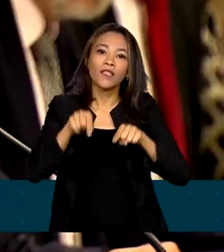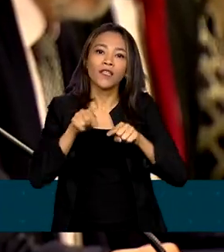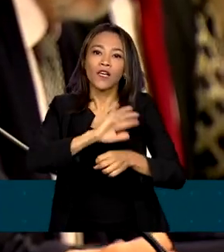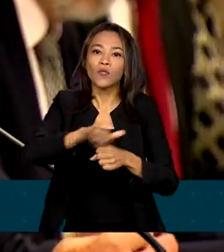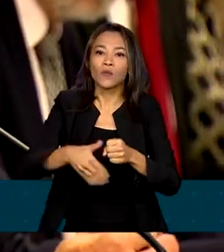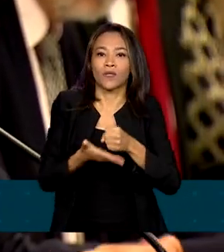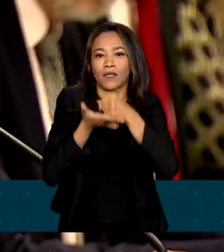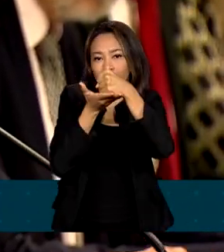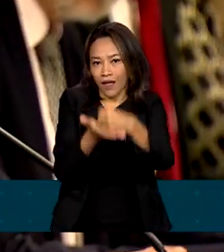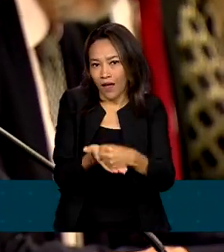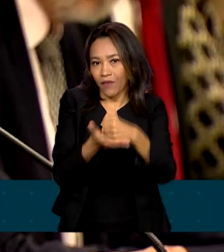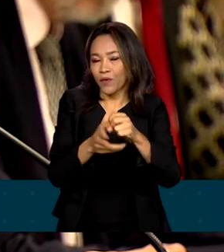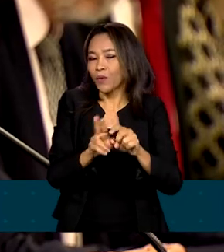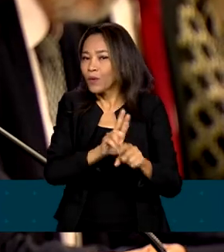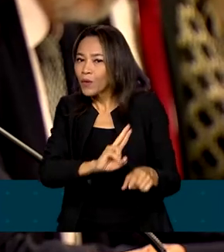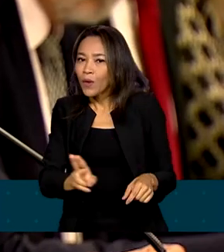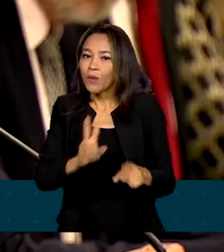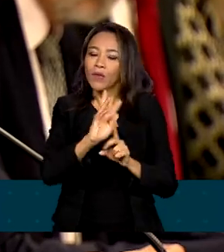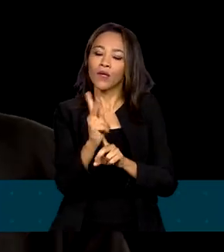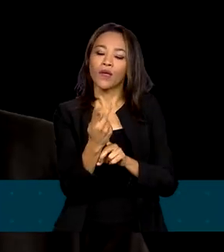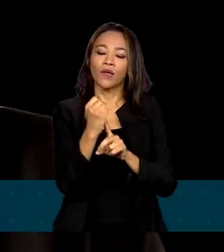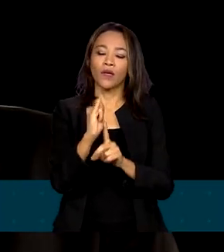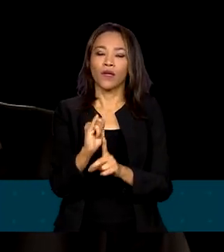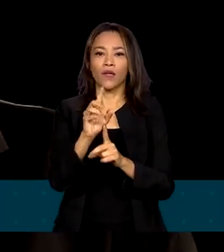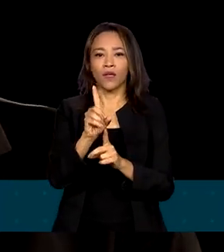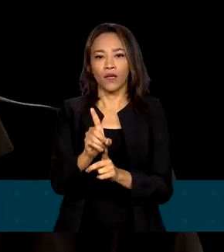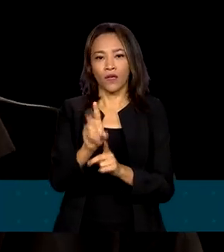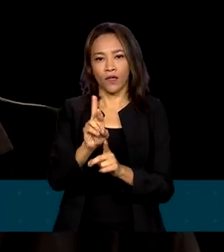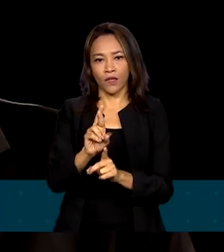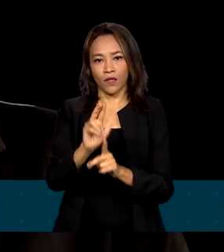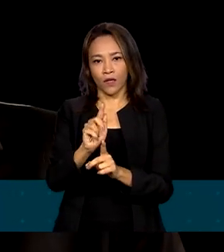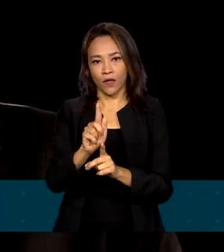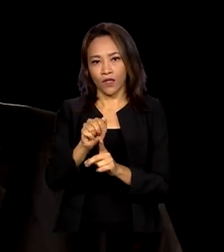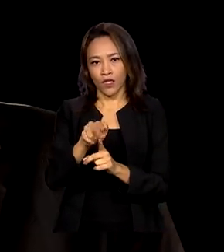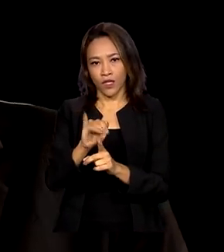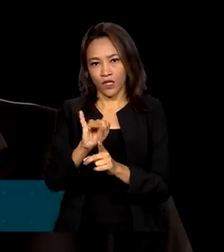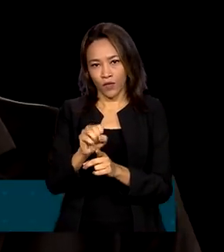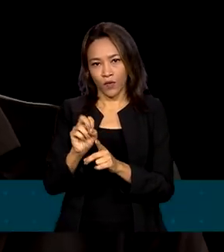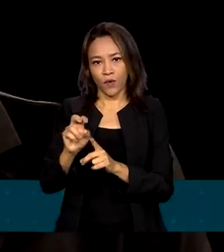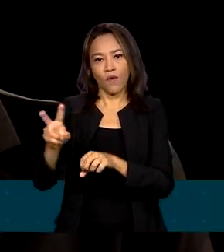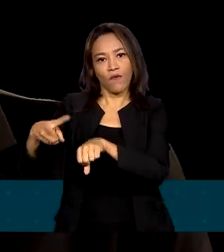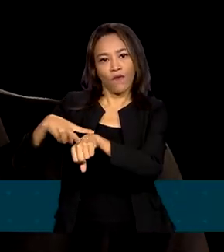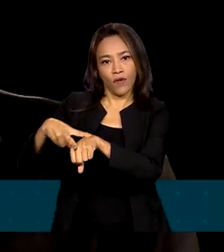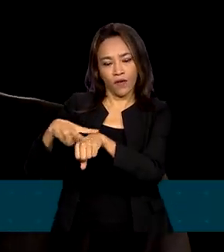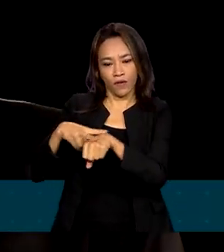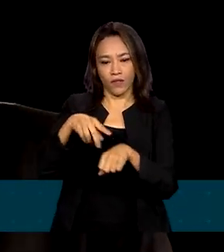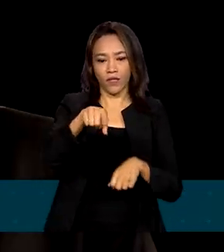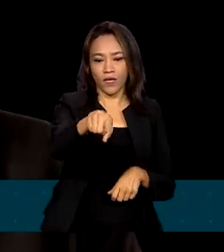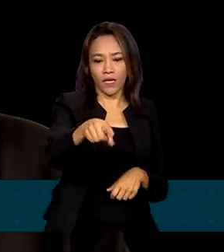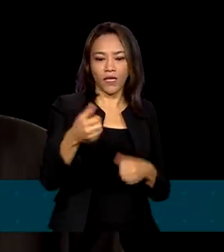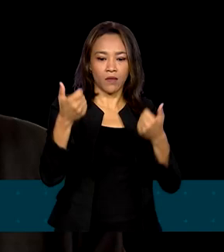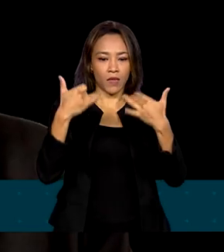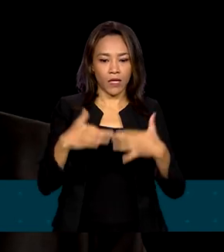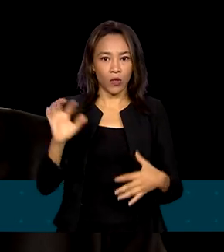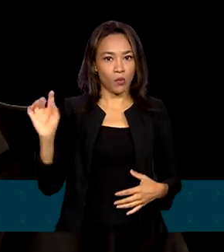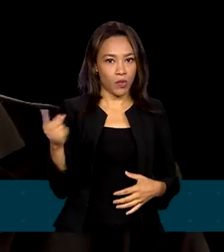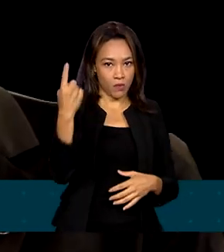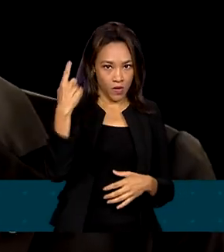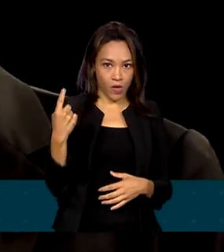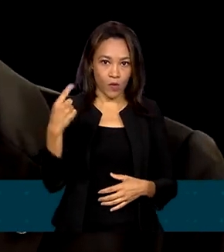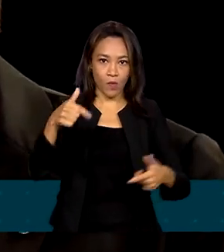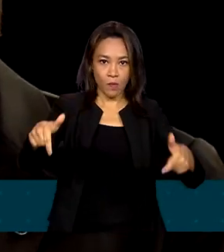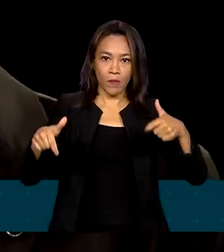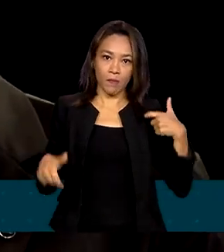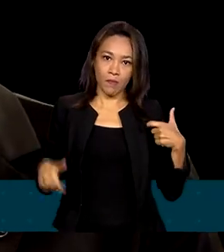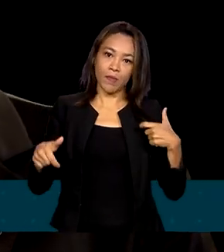especialmente o chamado hidrogênio verde. Essa cooperação com a Alemanha vem desde o primeiro mandato do presidente Lula.